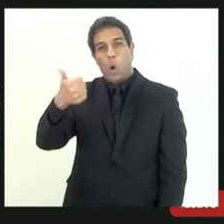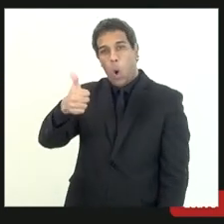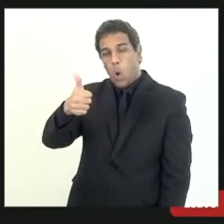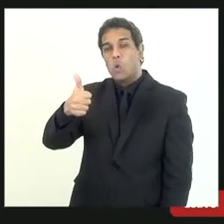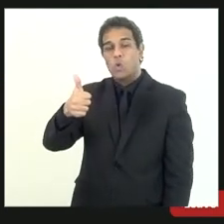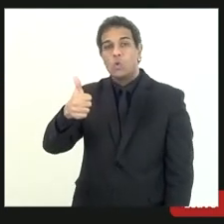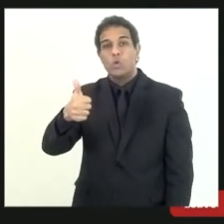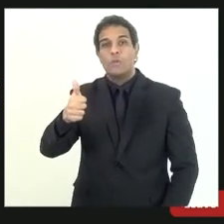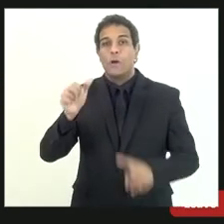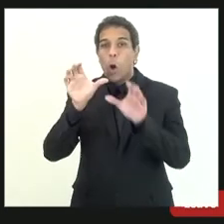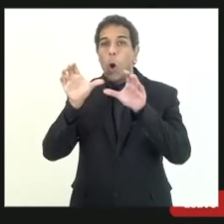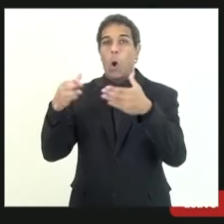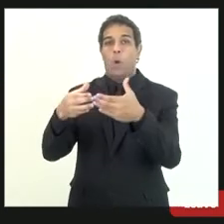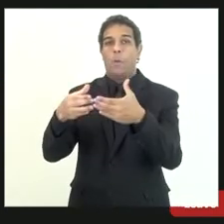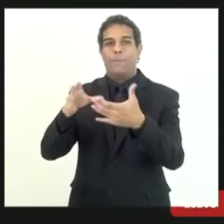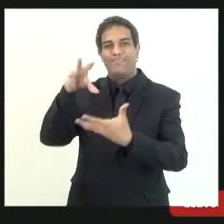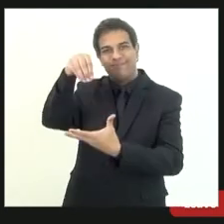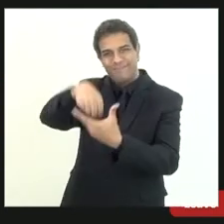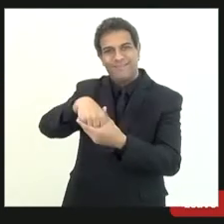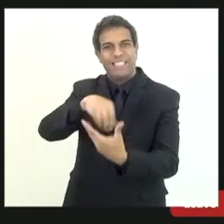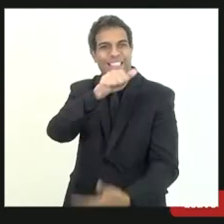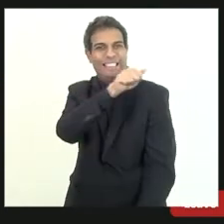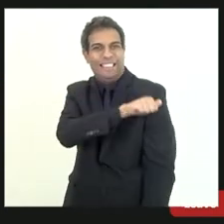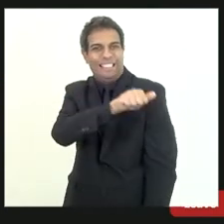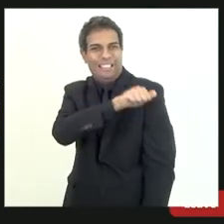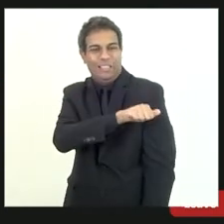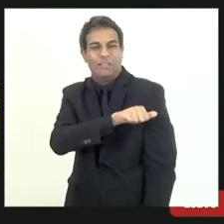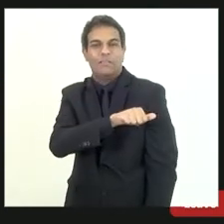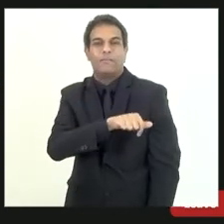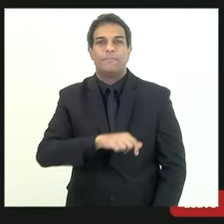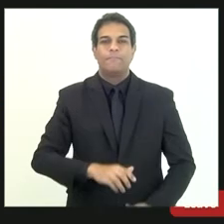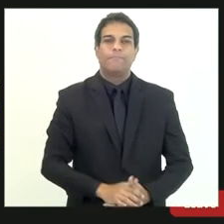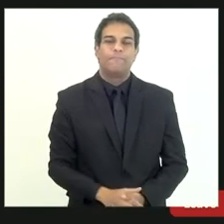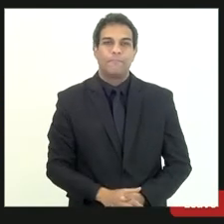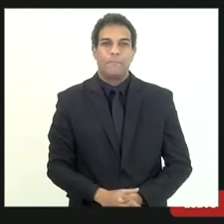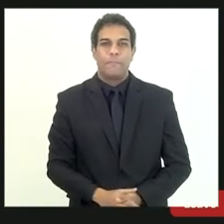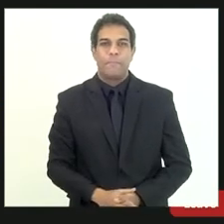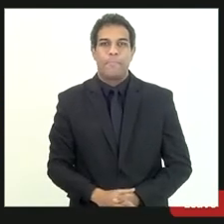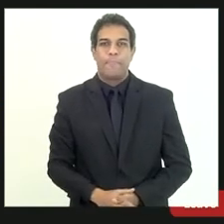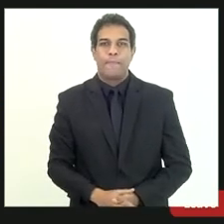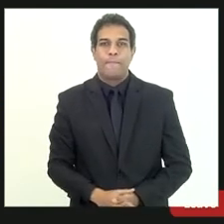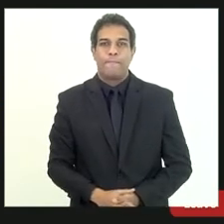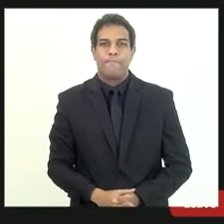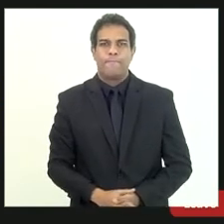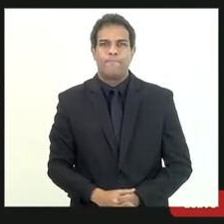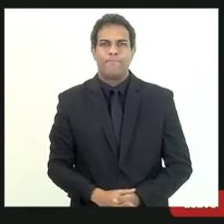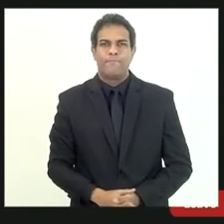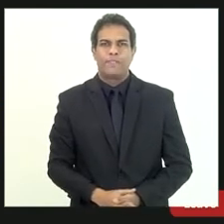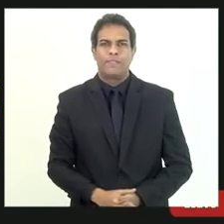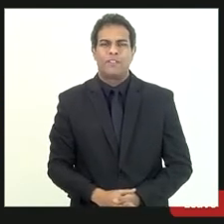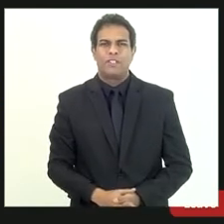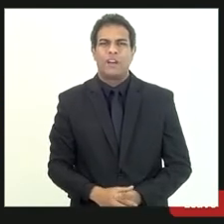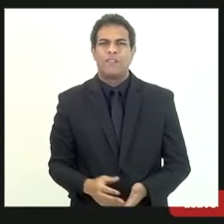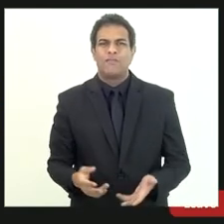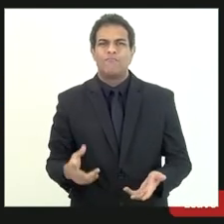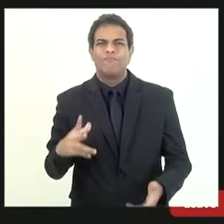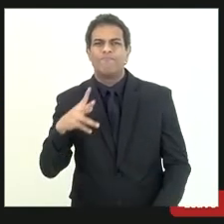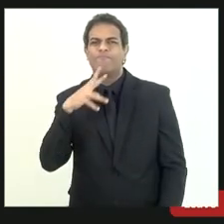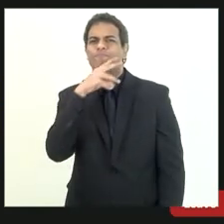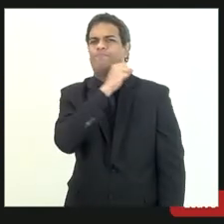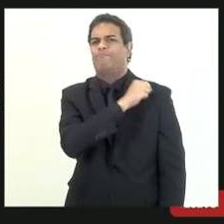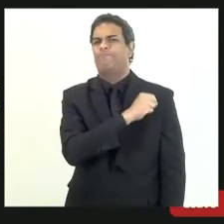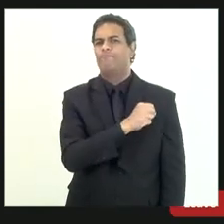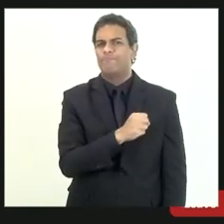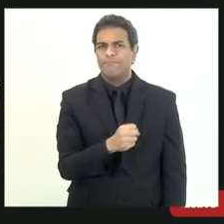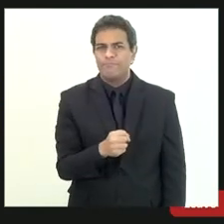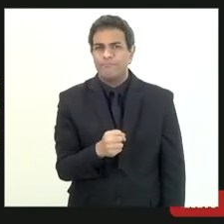a parte do interior do Estado também e nós percebemos que